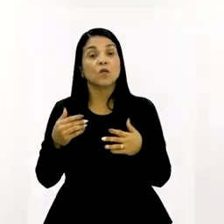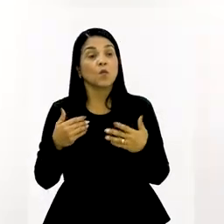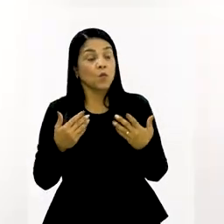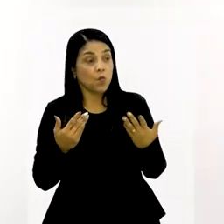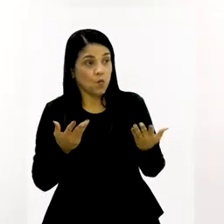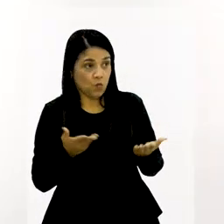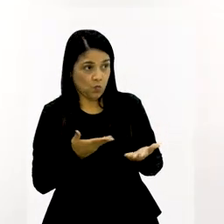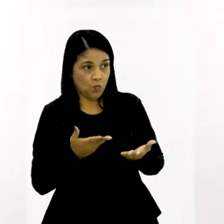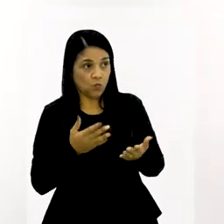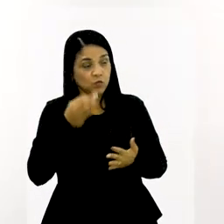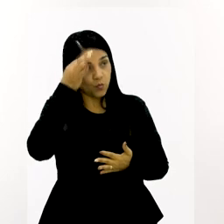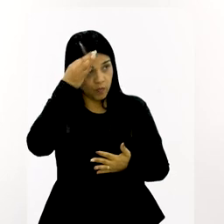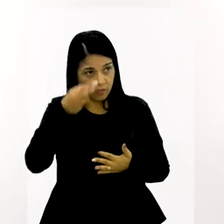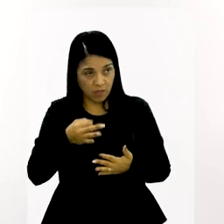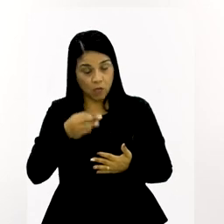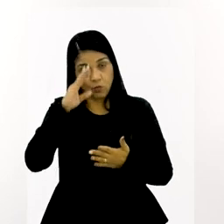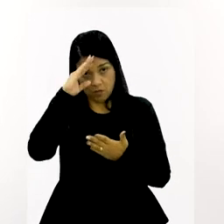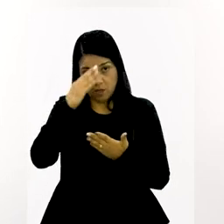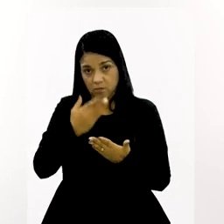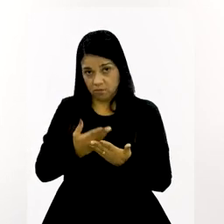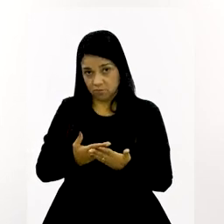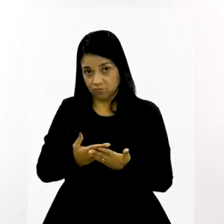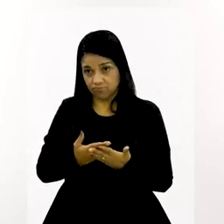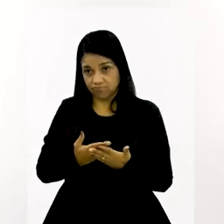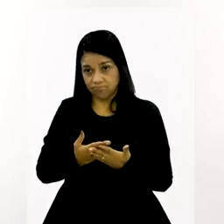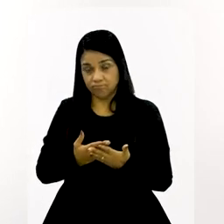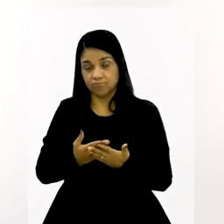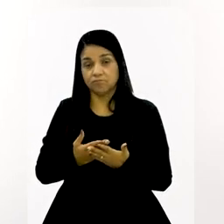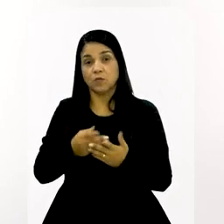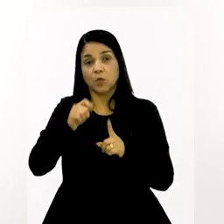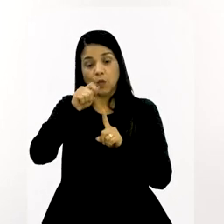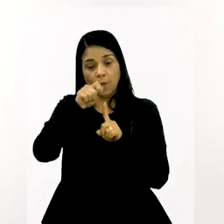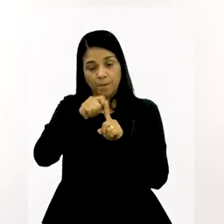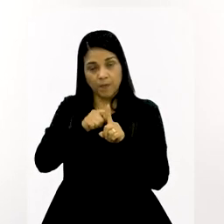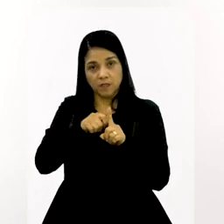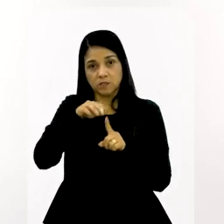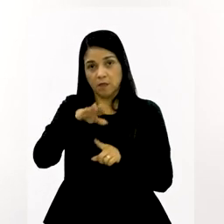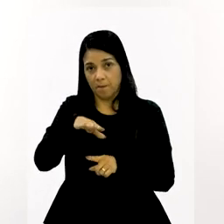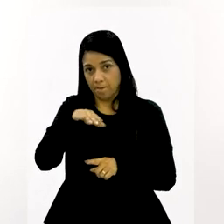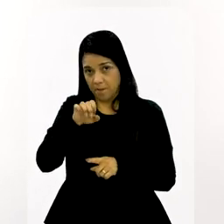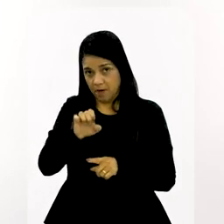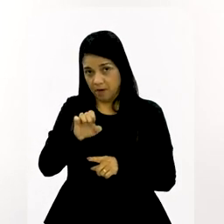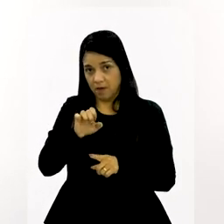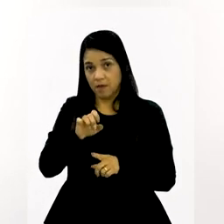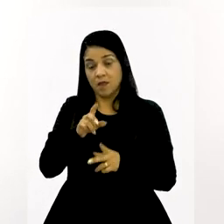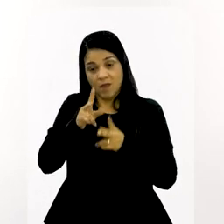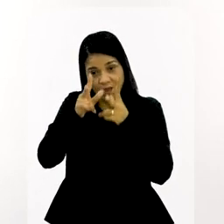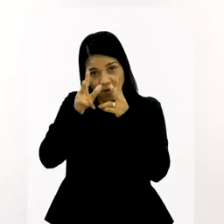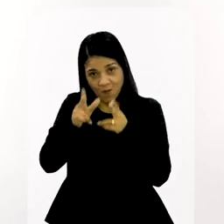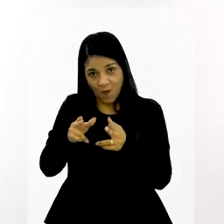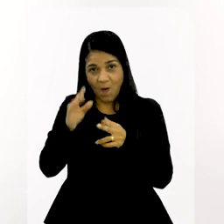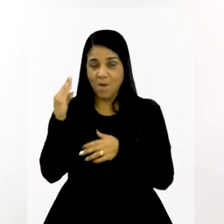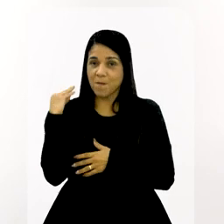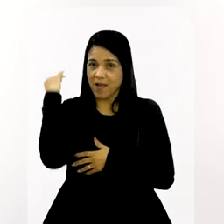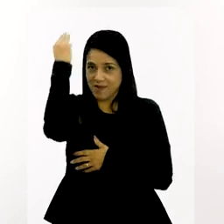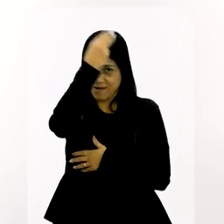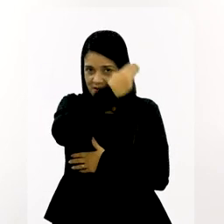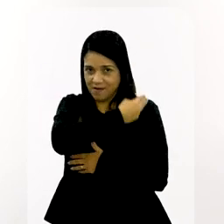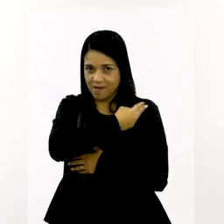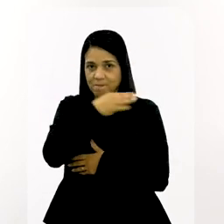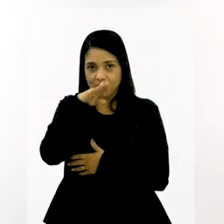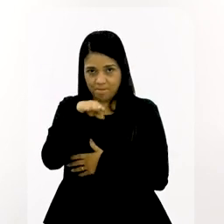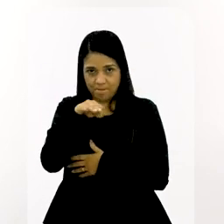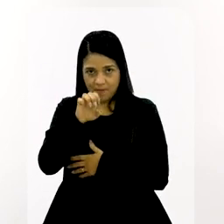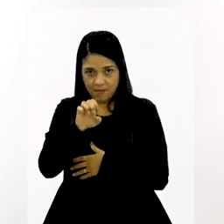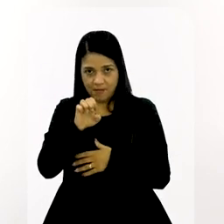Eu hoje entendo, acho eu, eu creio, que o mês das mães caiu no